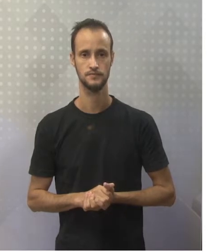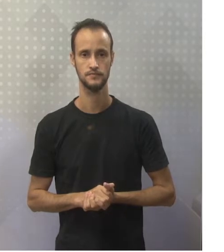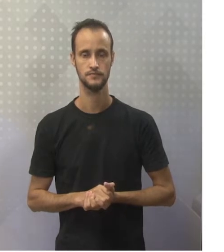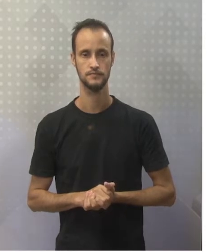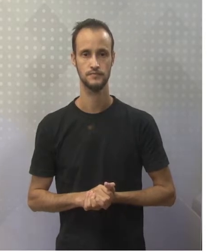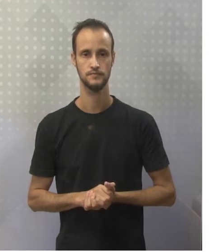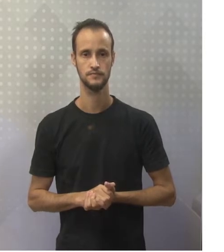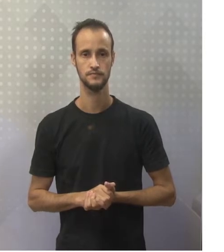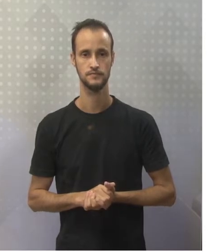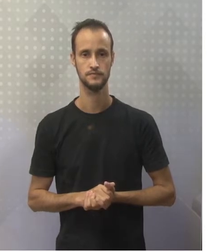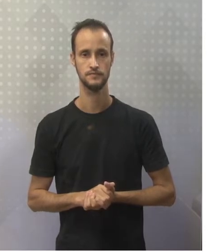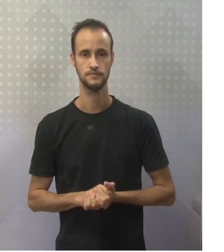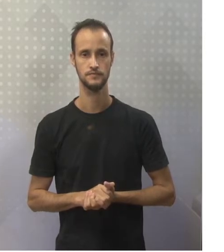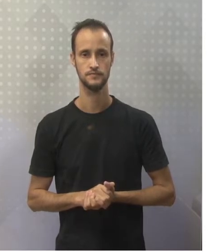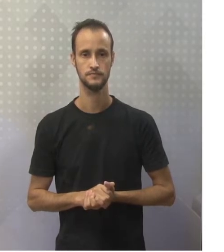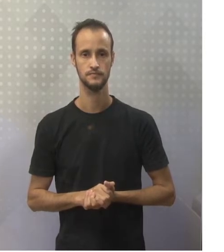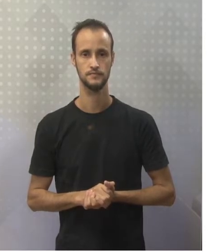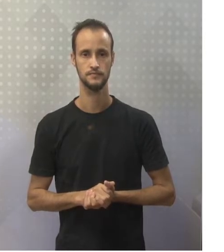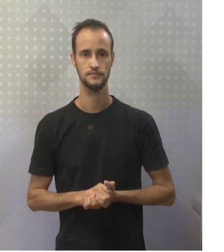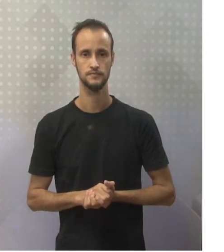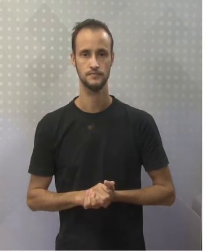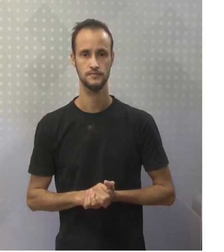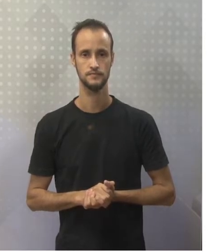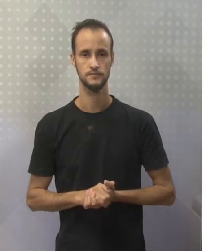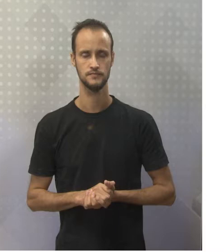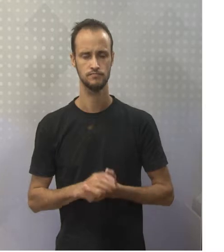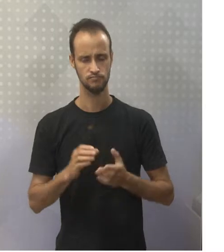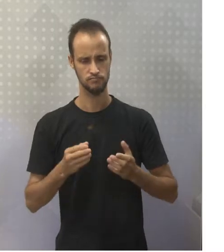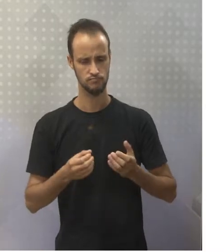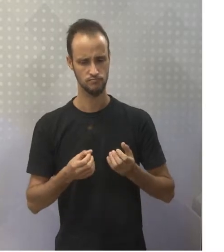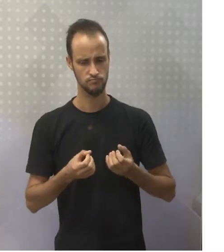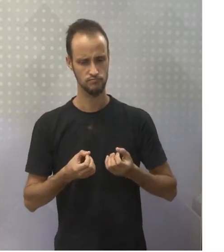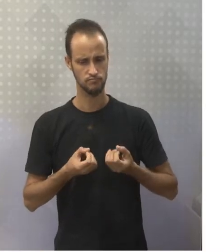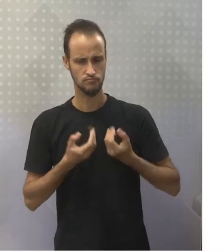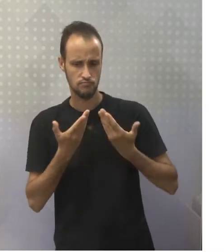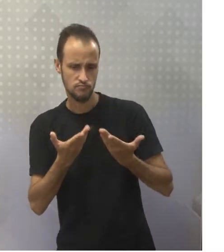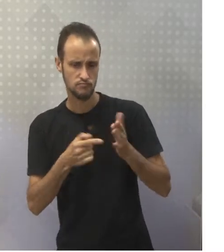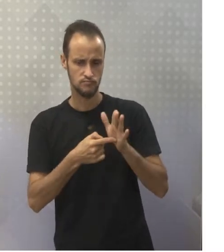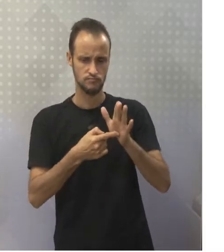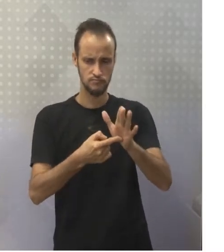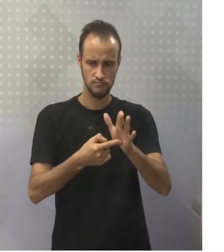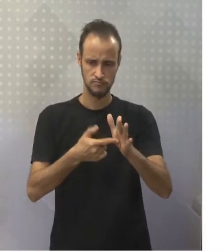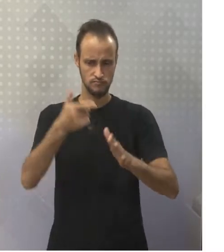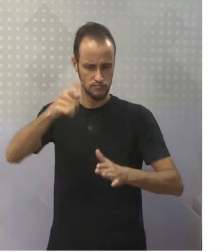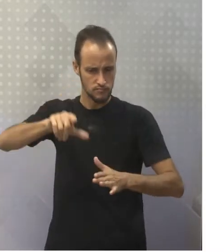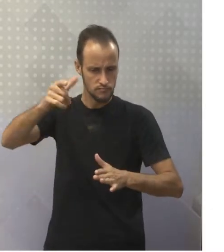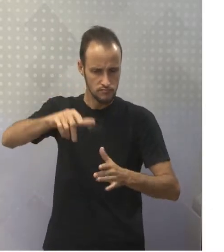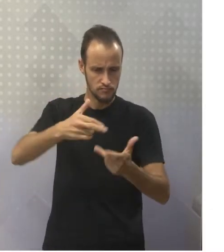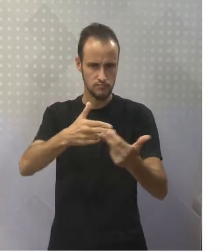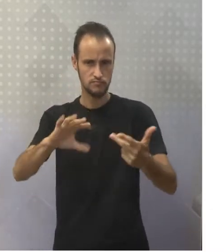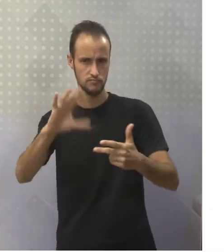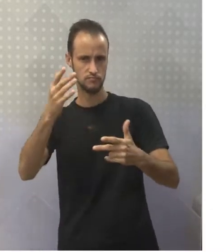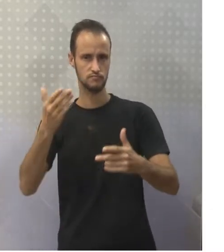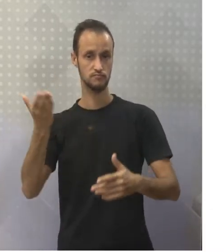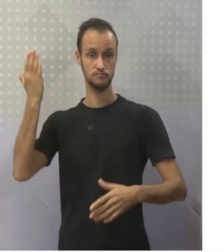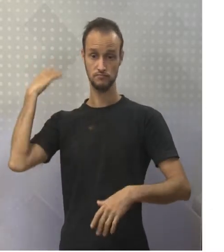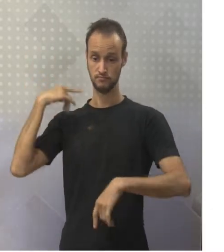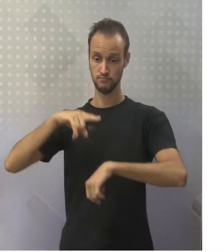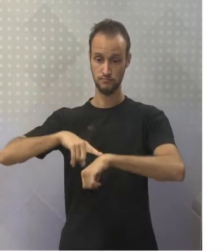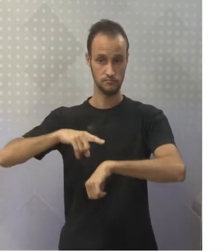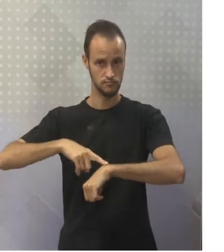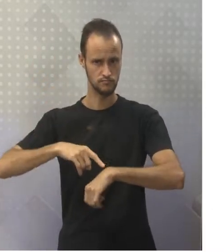o tempo exato não importante. Para expressar uma repetição de um evento no passado. Neste caso, novamente,